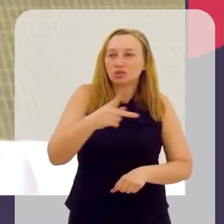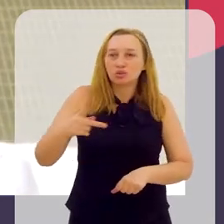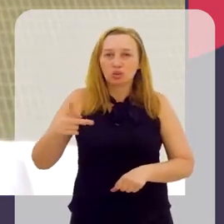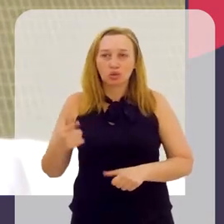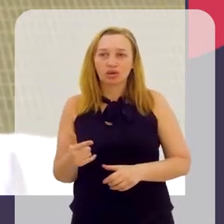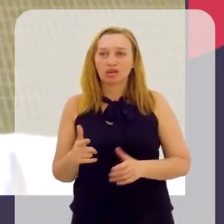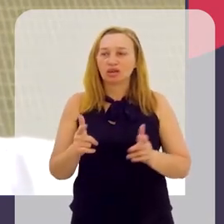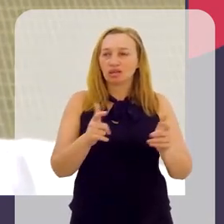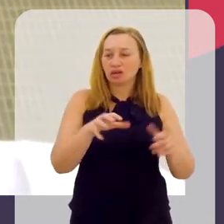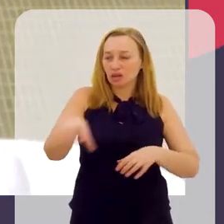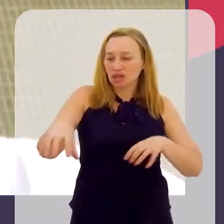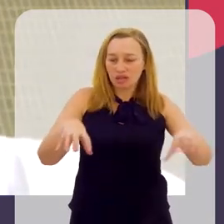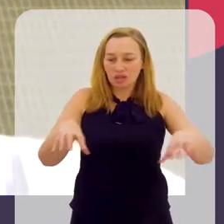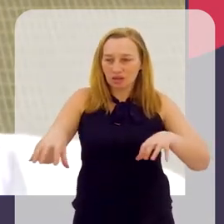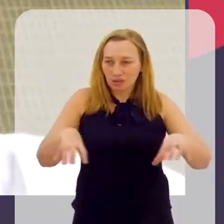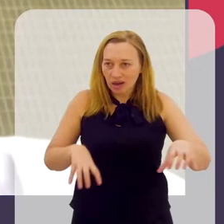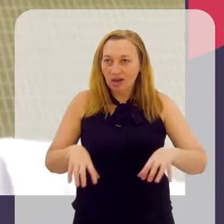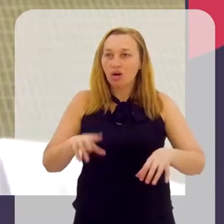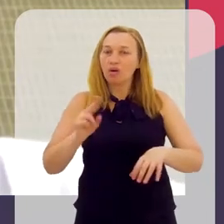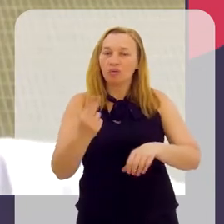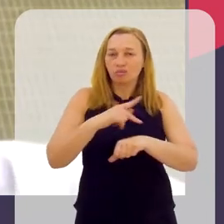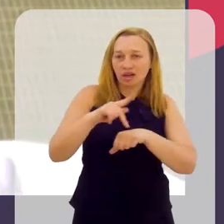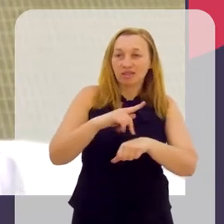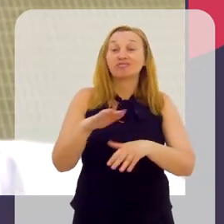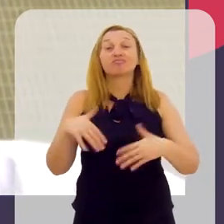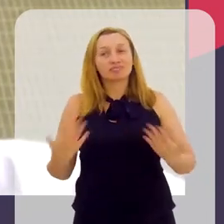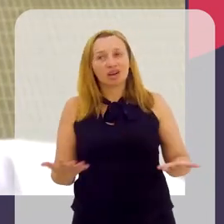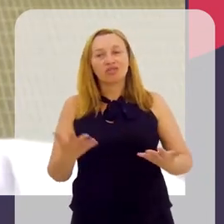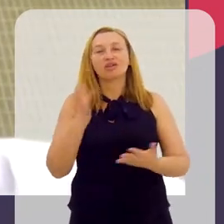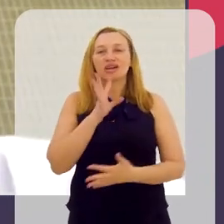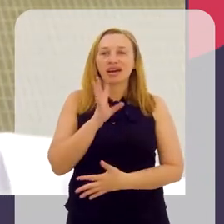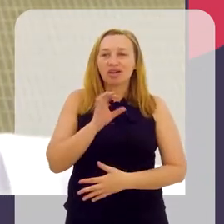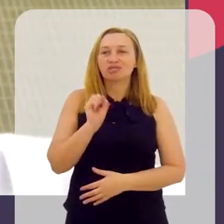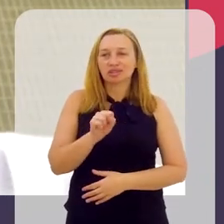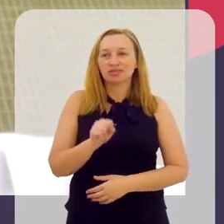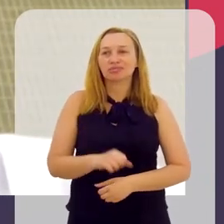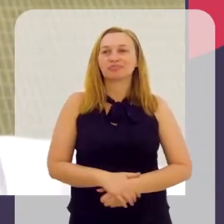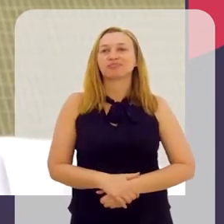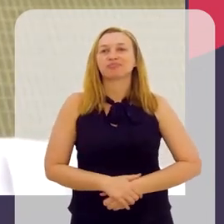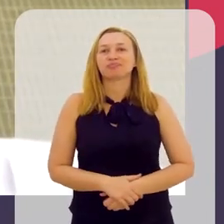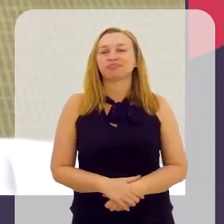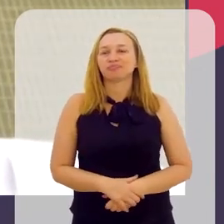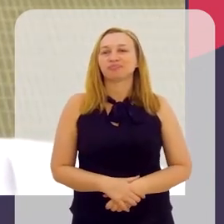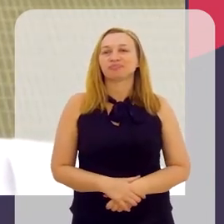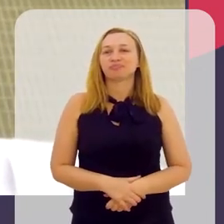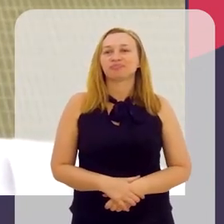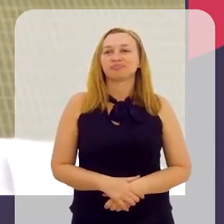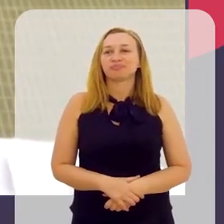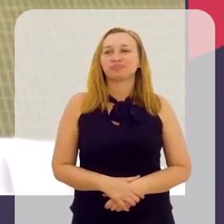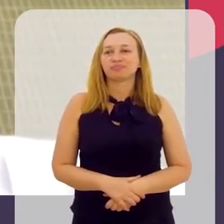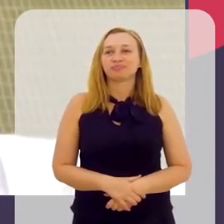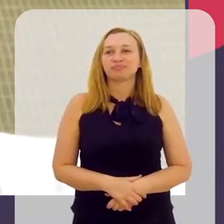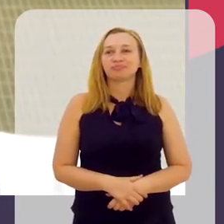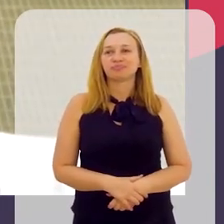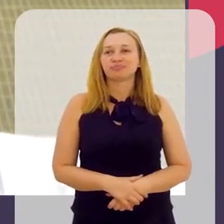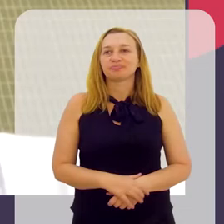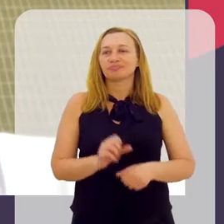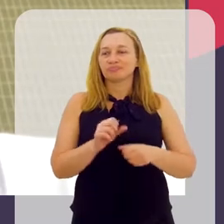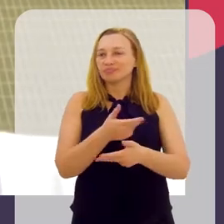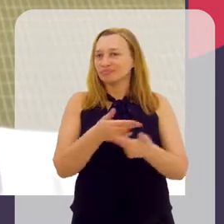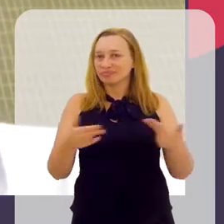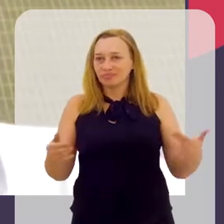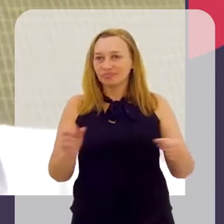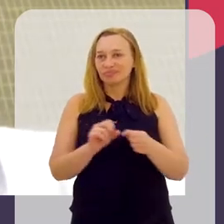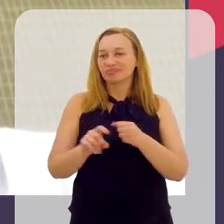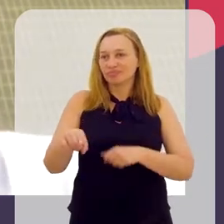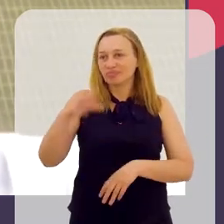em cada região do país, em cada país. Então, foi bem bacana, assim. E a gente fazia